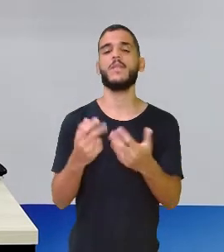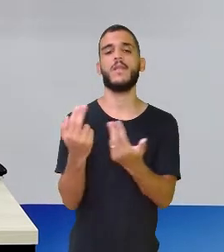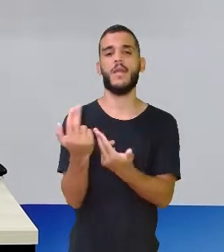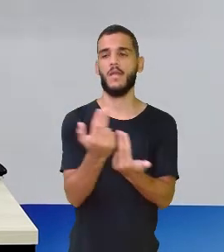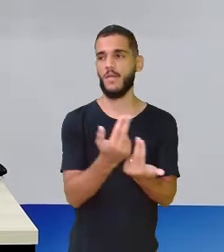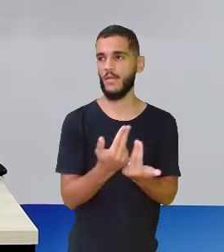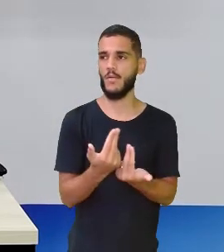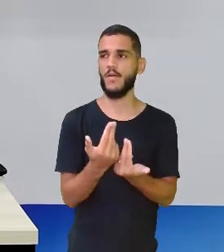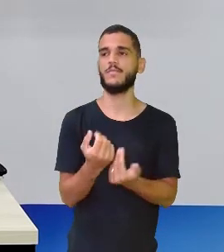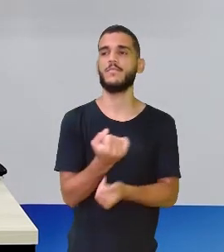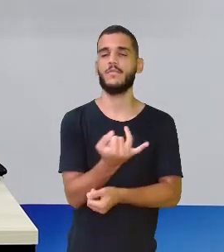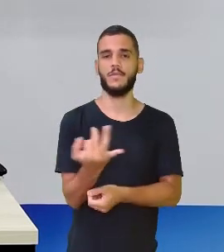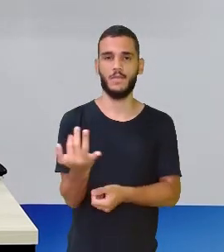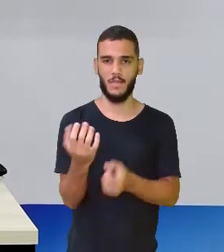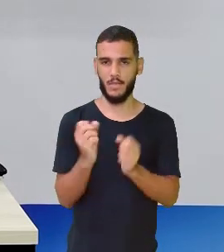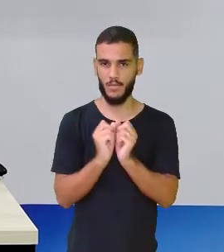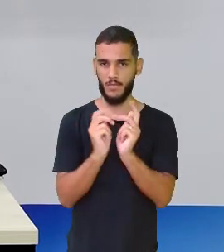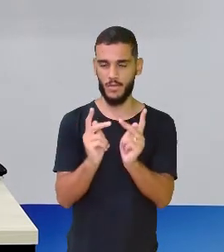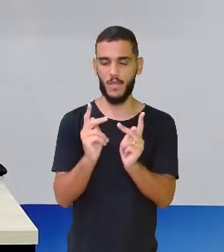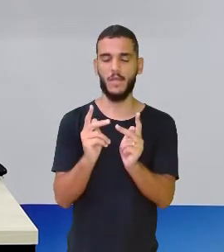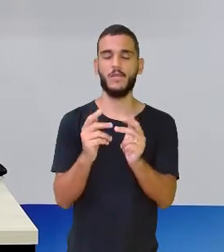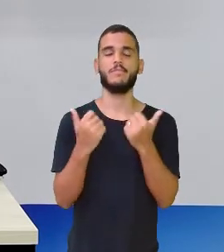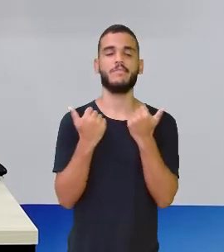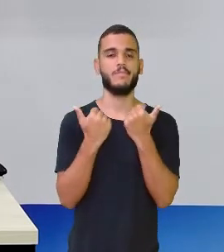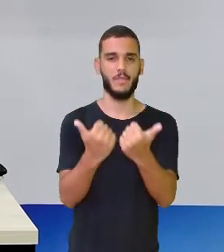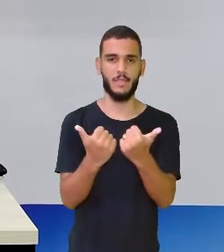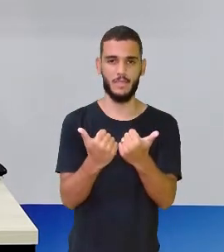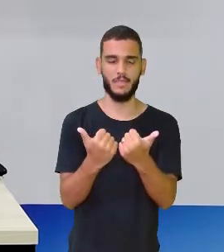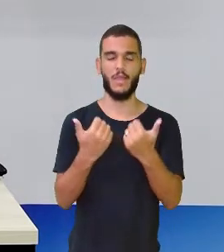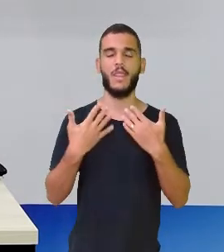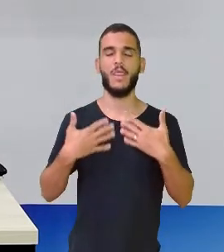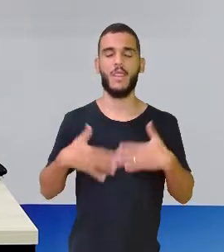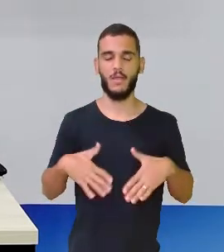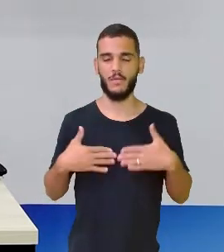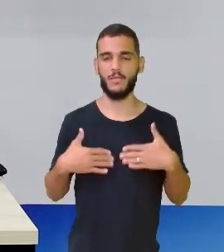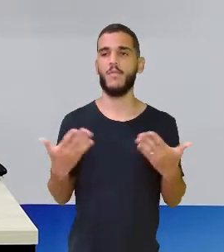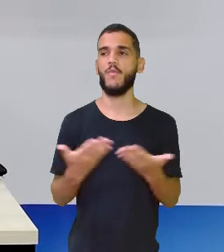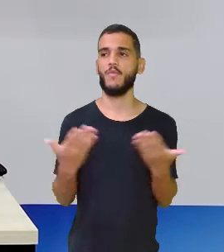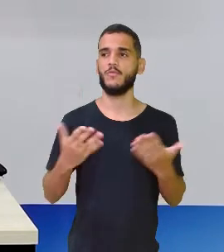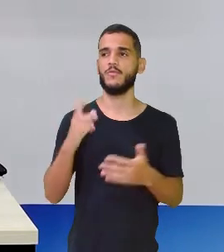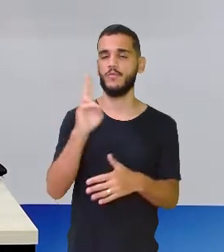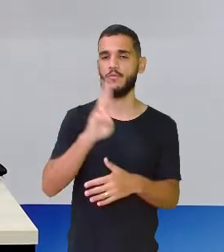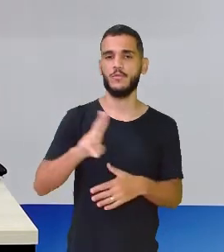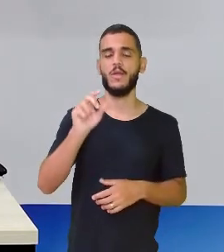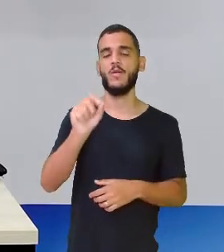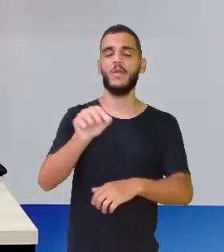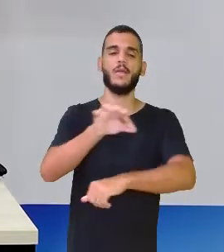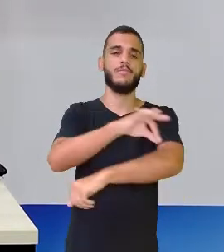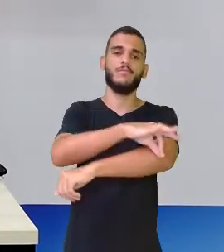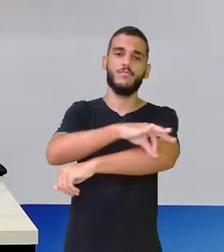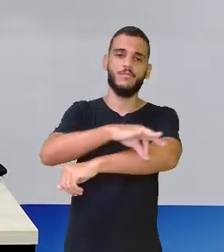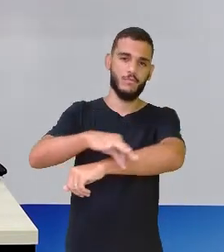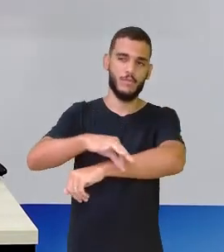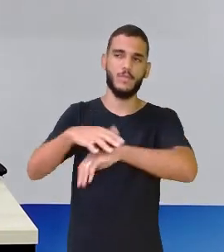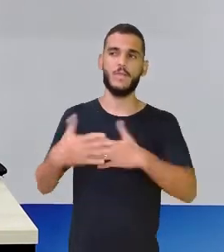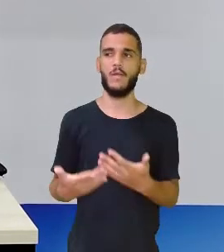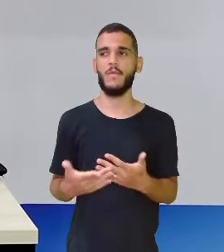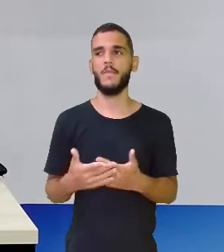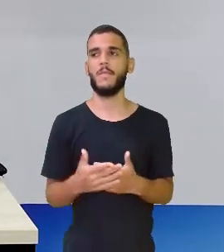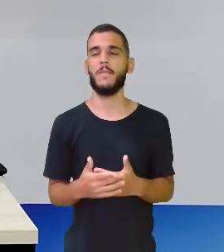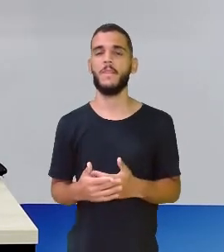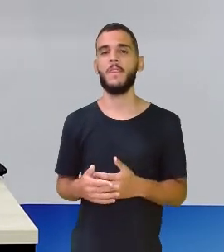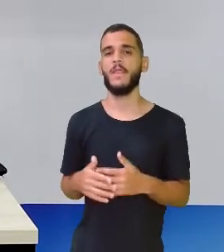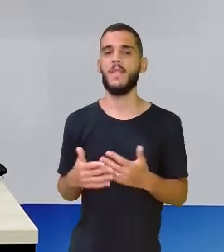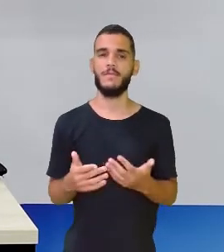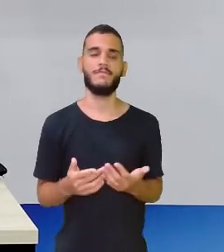quantidade. Beleza? Tranquilo? Eu vou usar hoje uma reta numérica. Isso daqui é como se eu